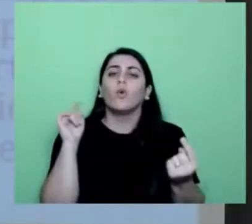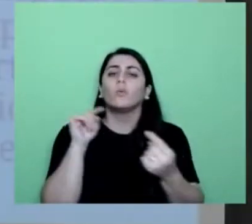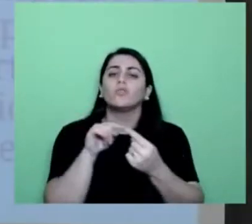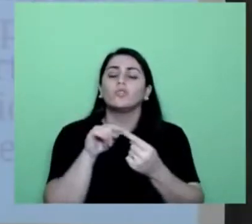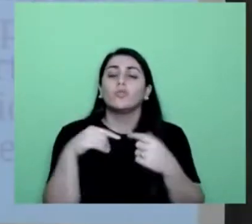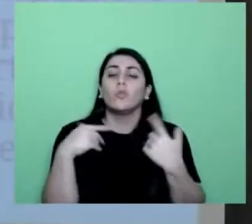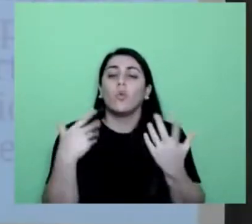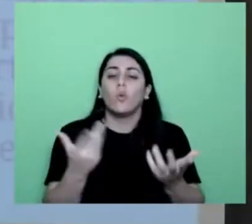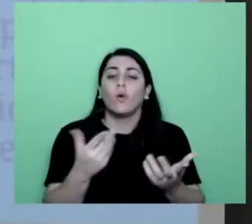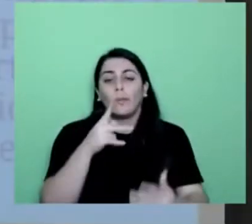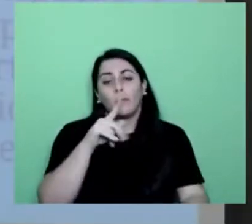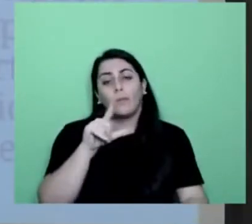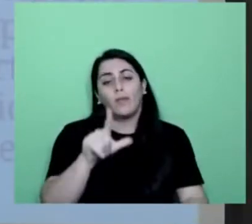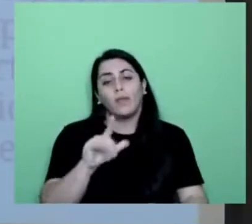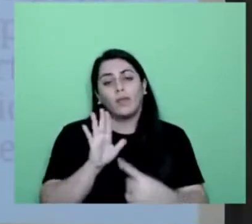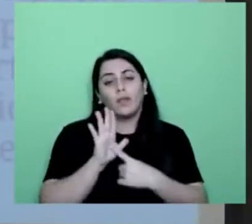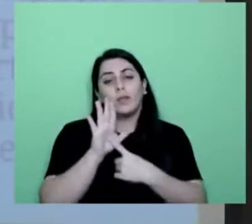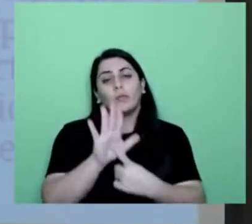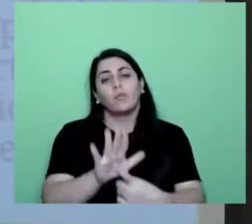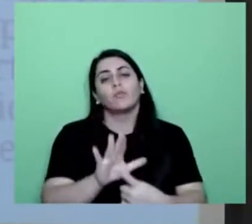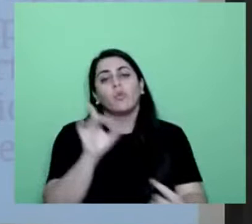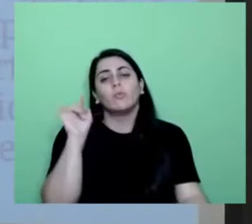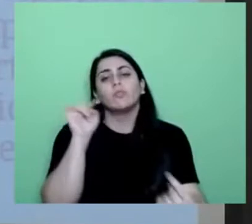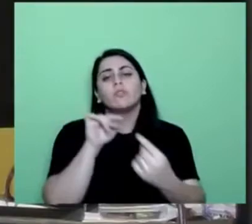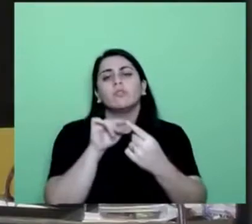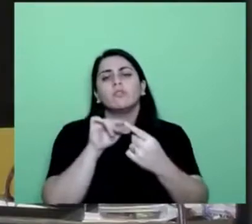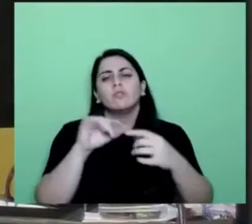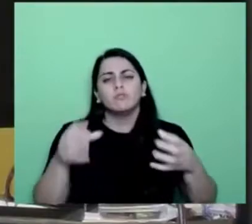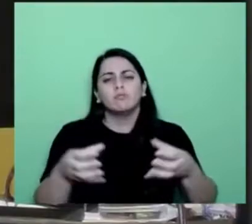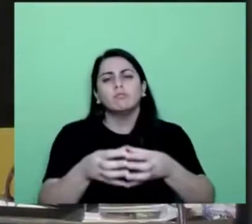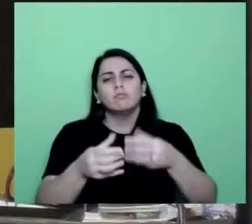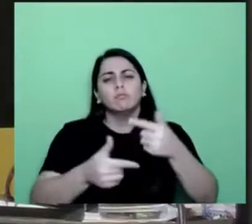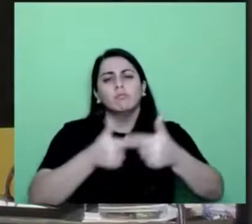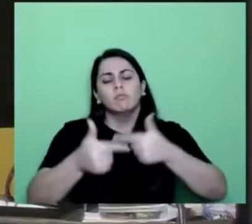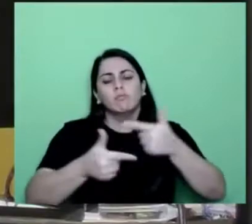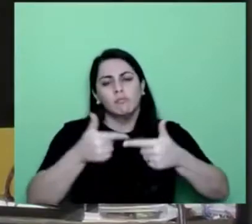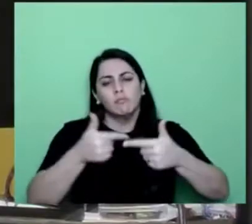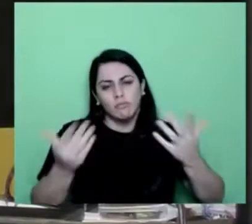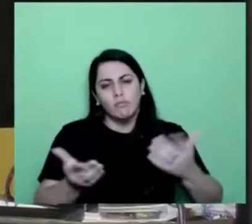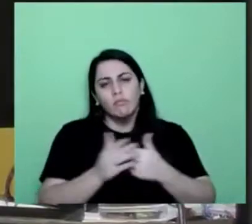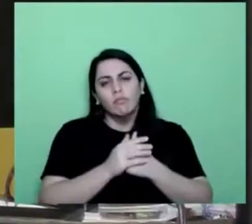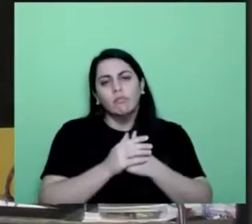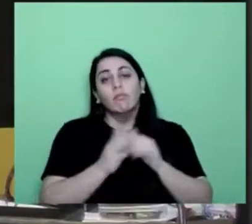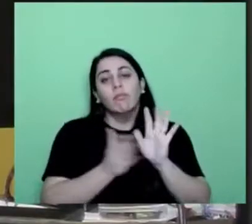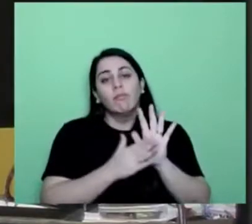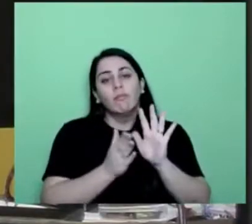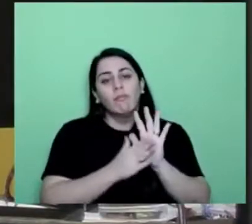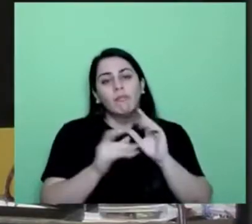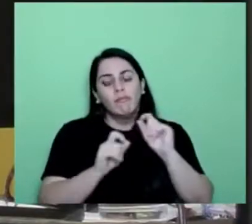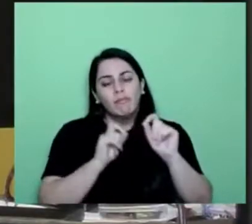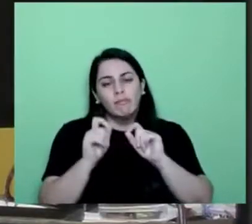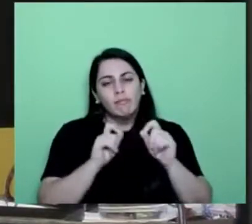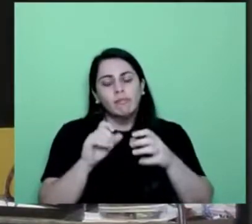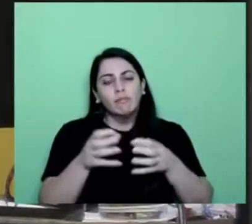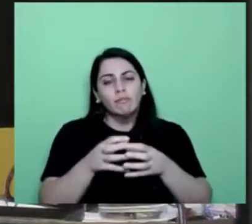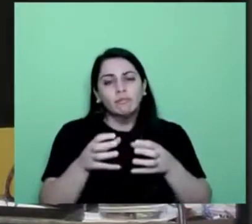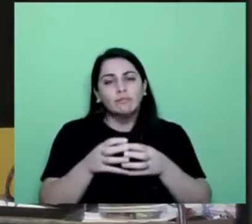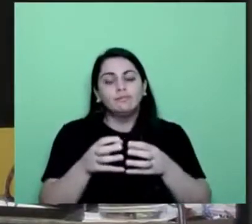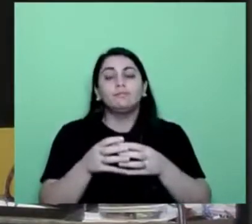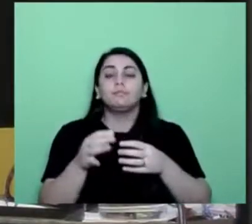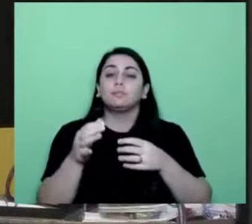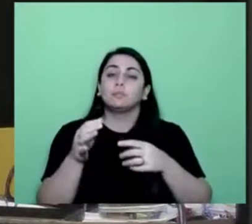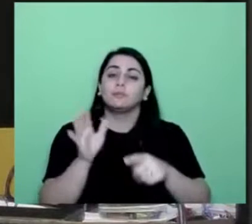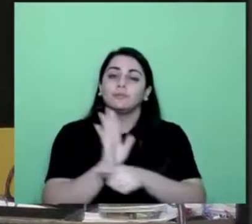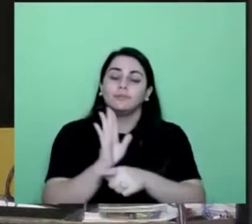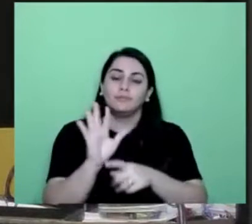o PL traz como essência do objetivo desse comitê? Ele propõe que o comitê participe de elaborar